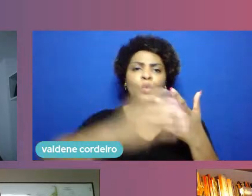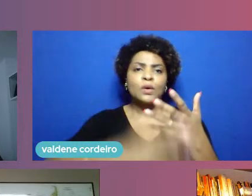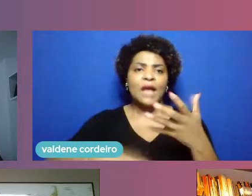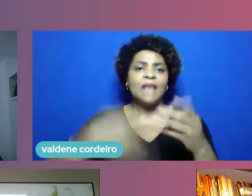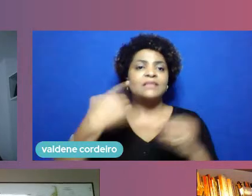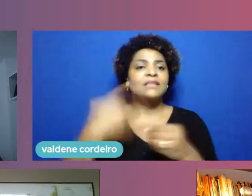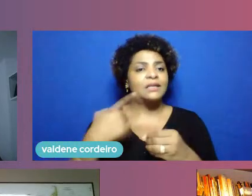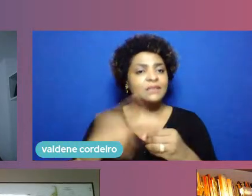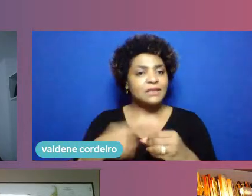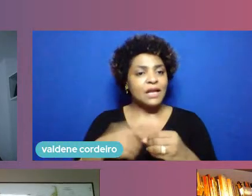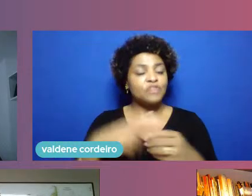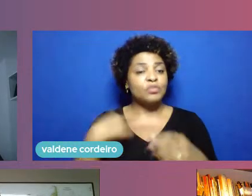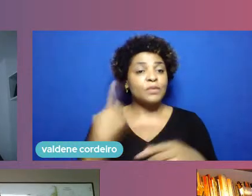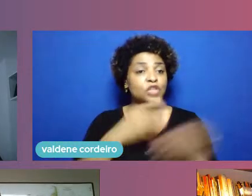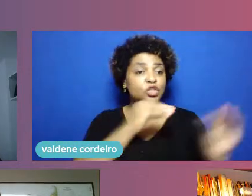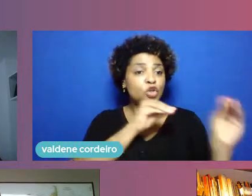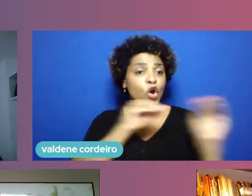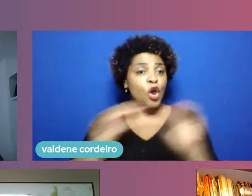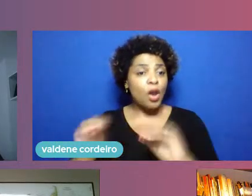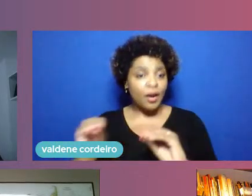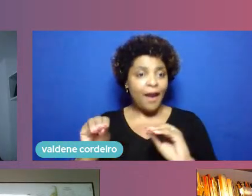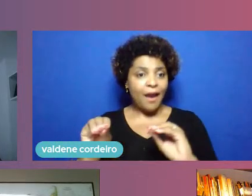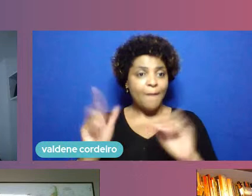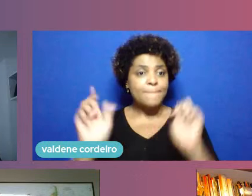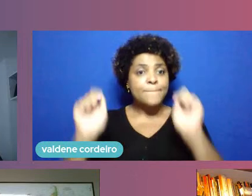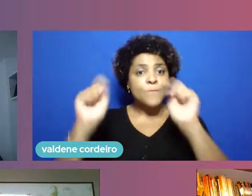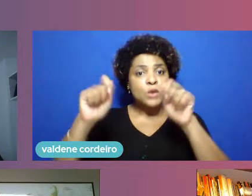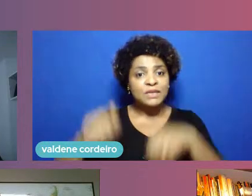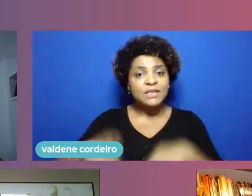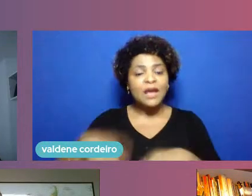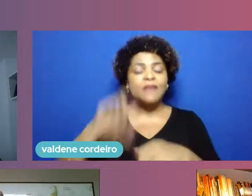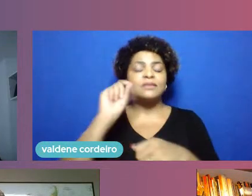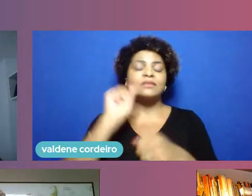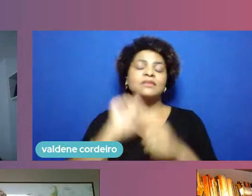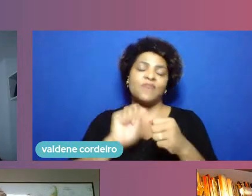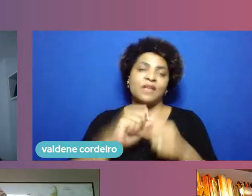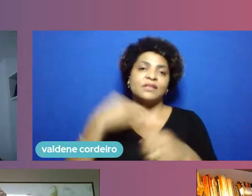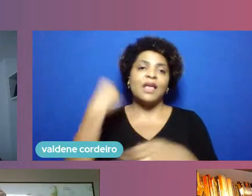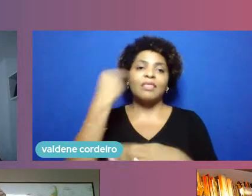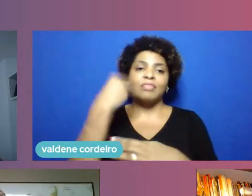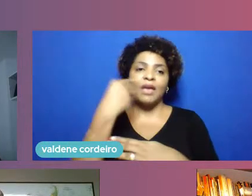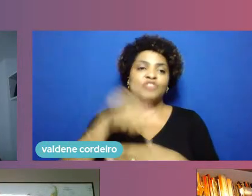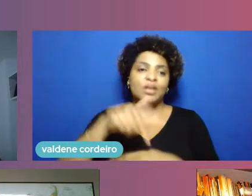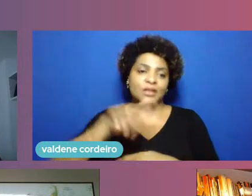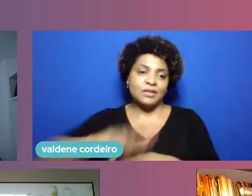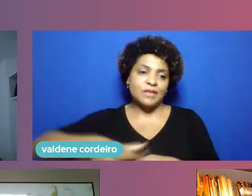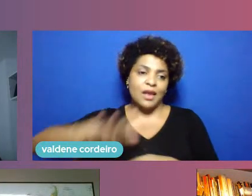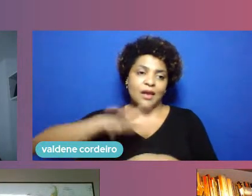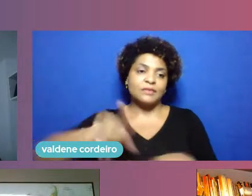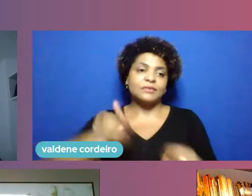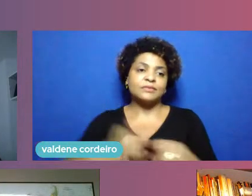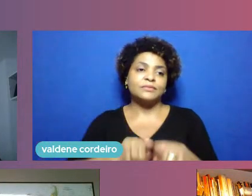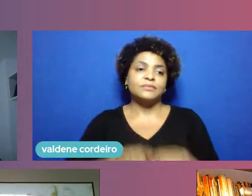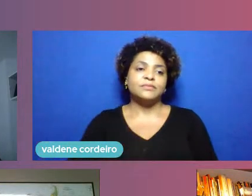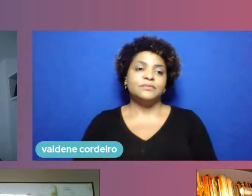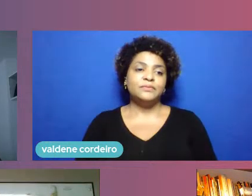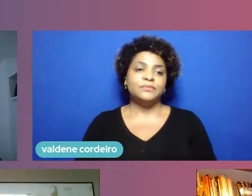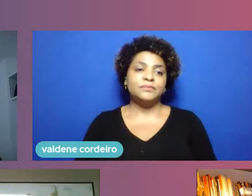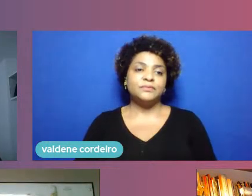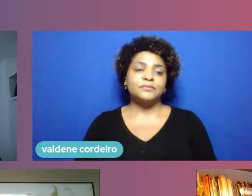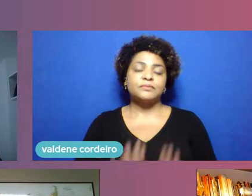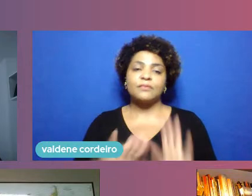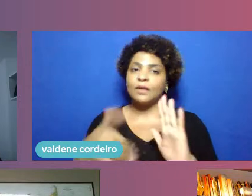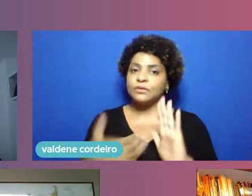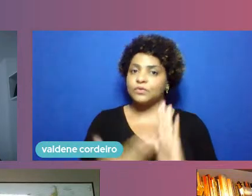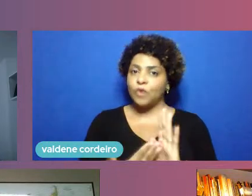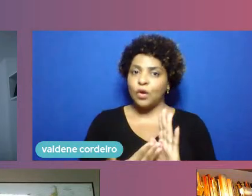a gente possa colocar equipamentos e fazer testes aqui também nessa área e as encomendas tecnológicas naturalmente quando a